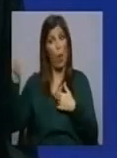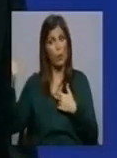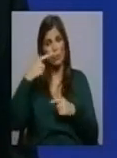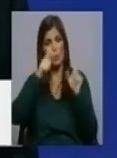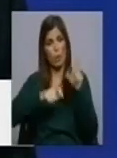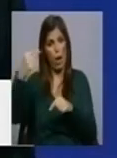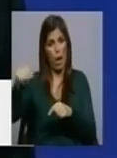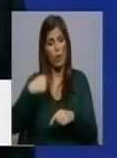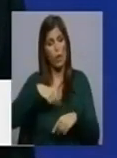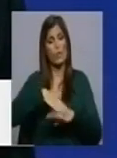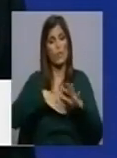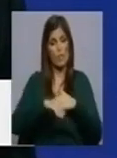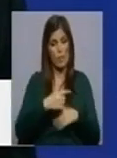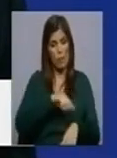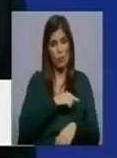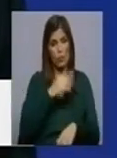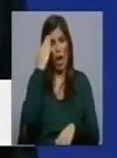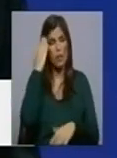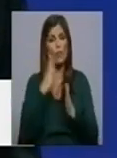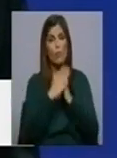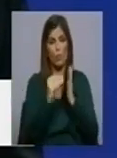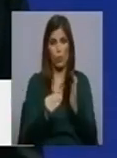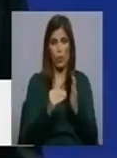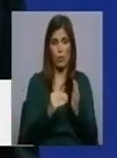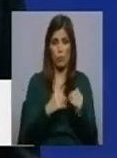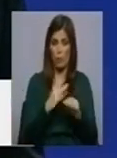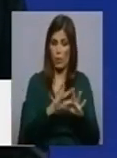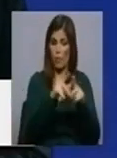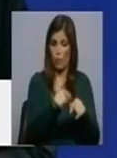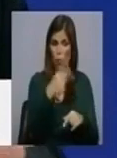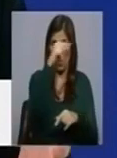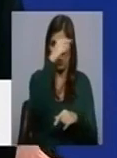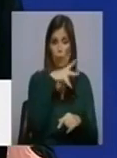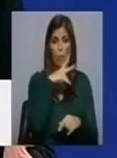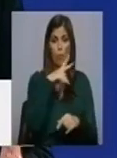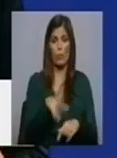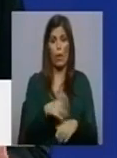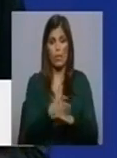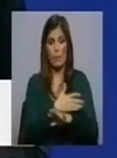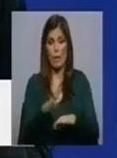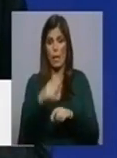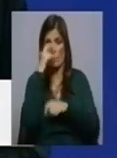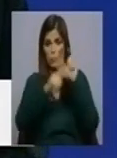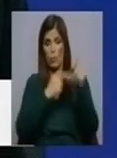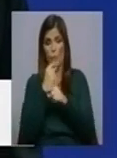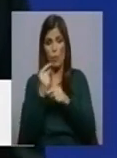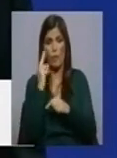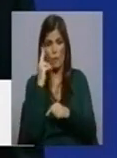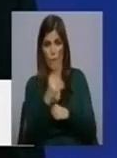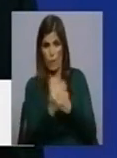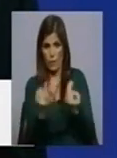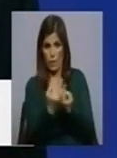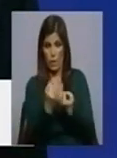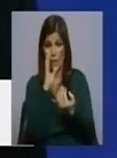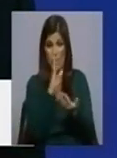aquilo que nós fizemos, e creio que foi o modelo que nós aplicamos, foi o modelo único no país, foi separar as pessoas. Porque o que se verifica é que a não